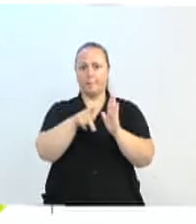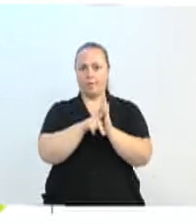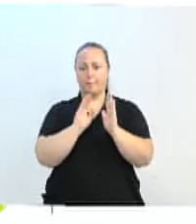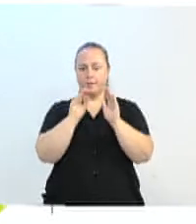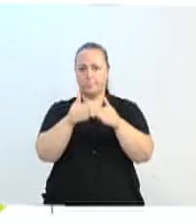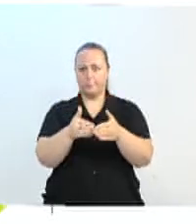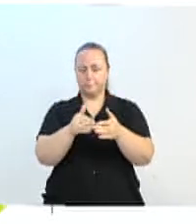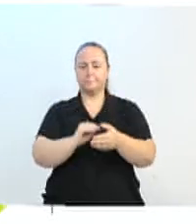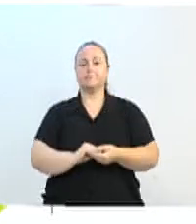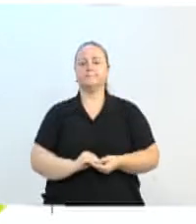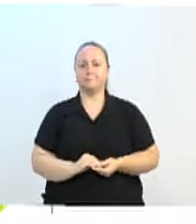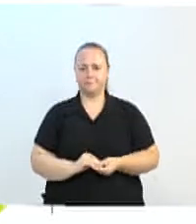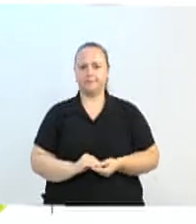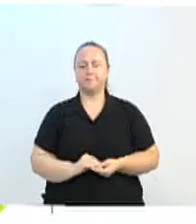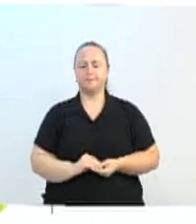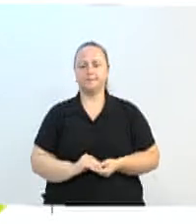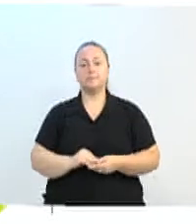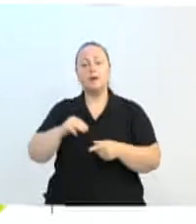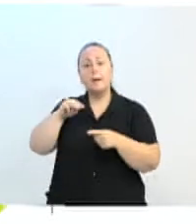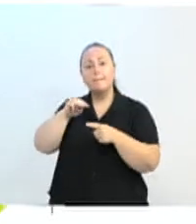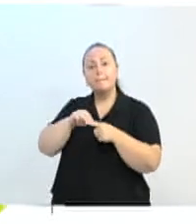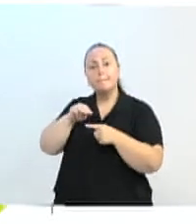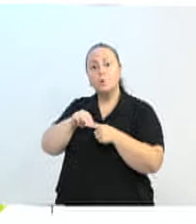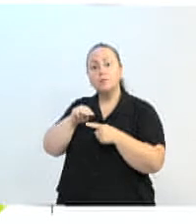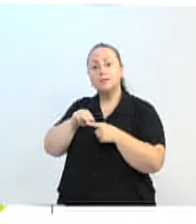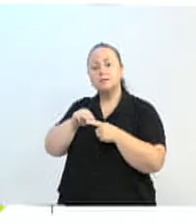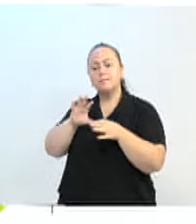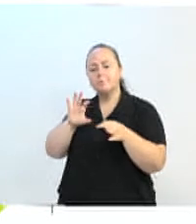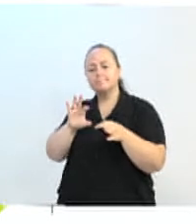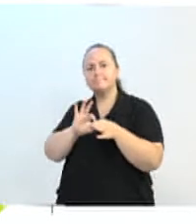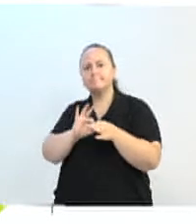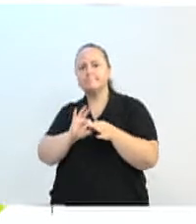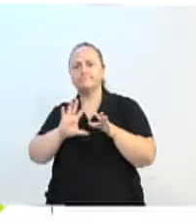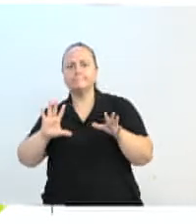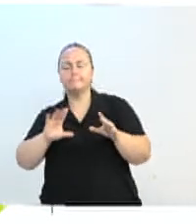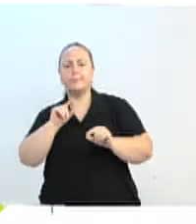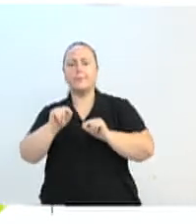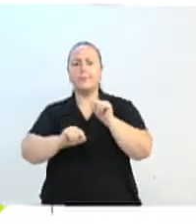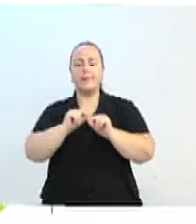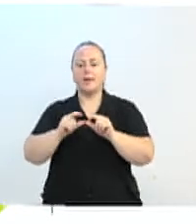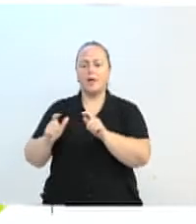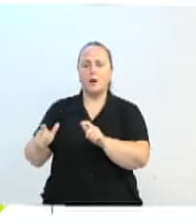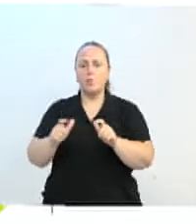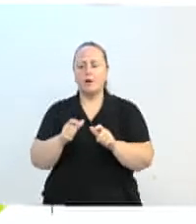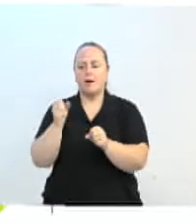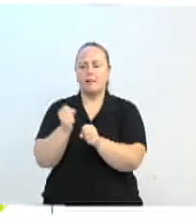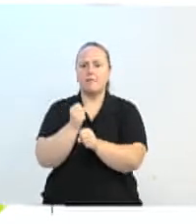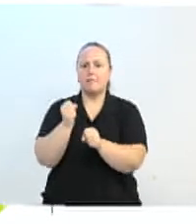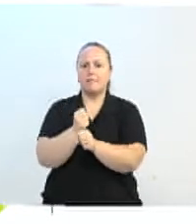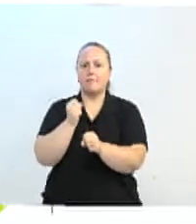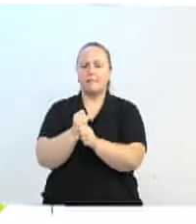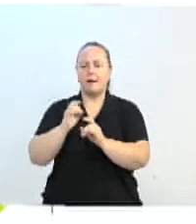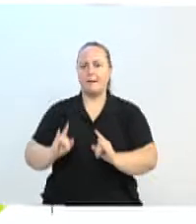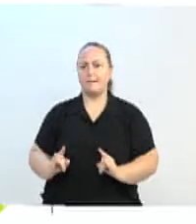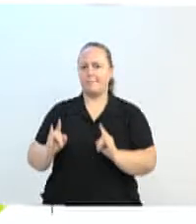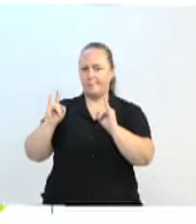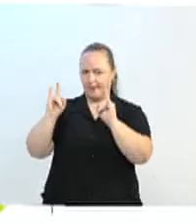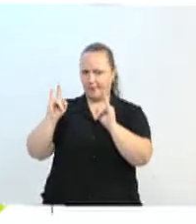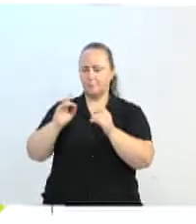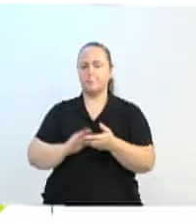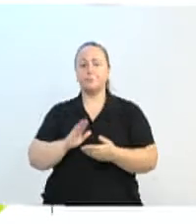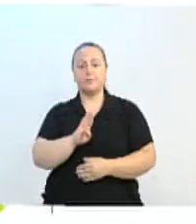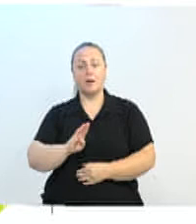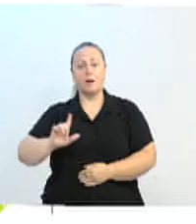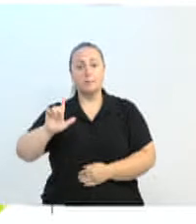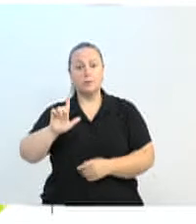acabou cedendo um espaço, ou um terreno onde fosse construído esse prédio. Aqui em Blumenau, quem cedeu esse espaço